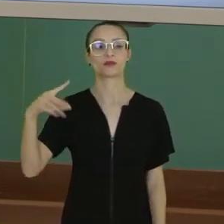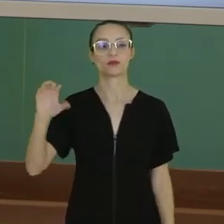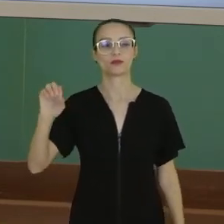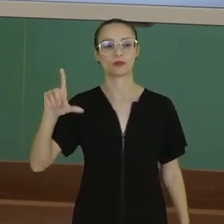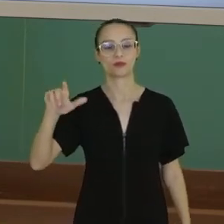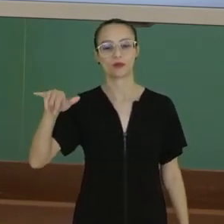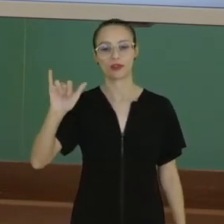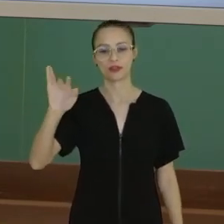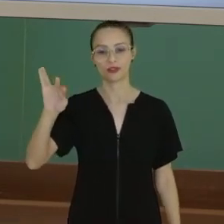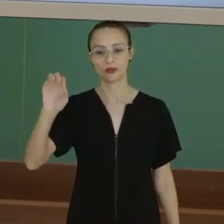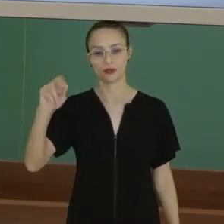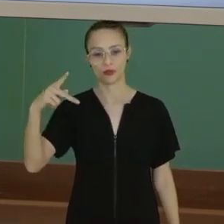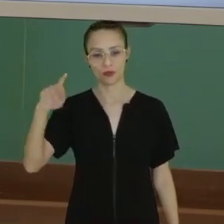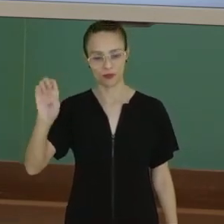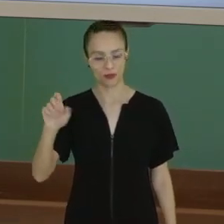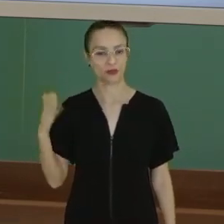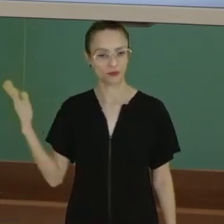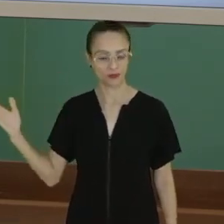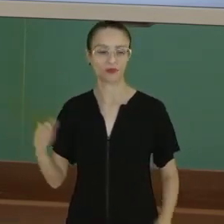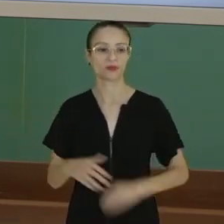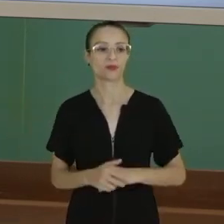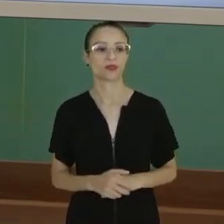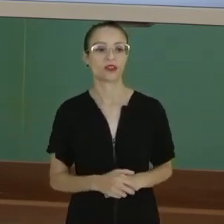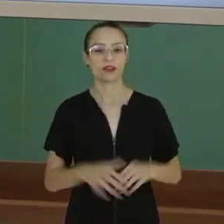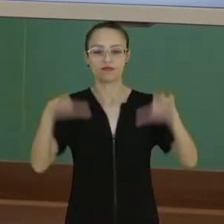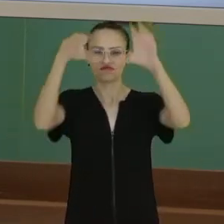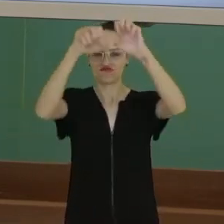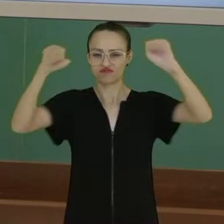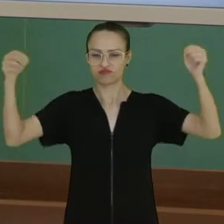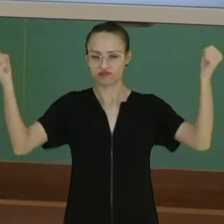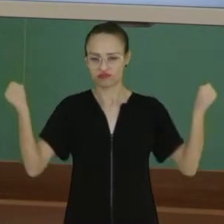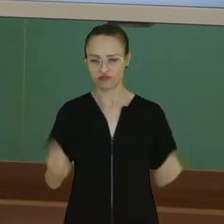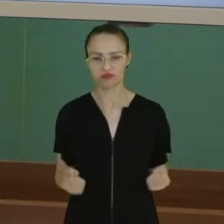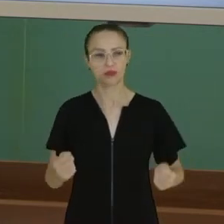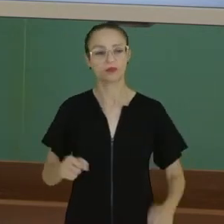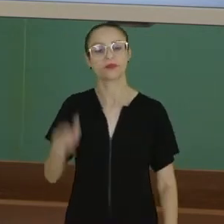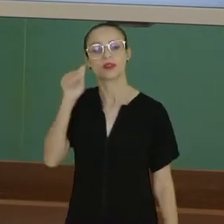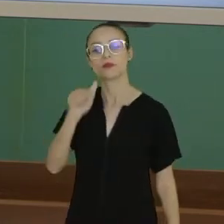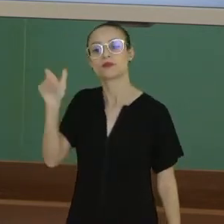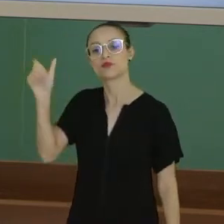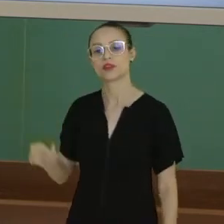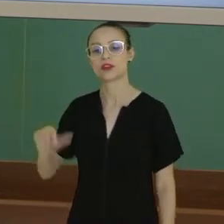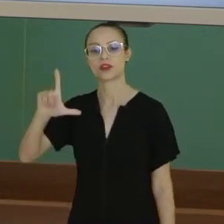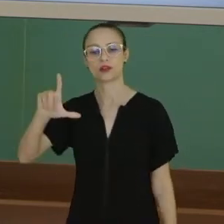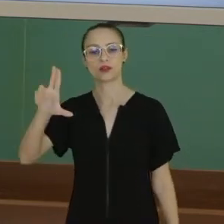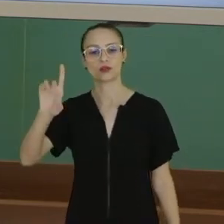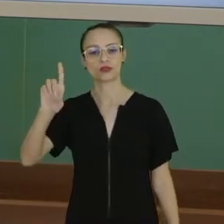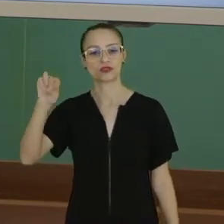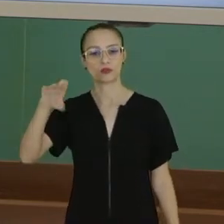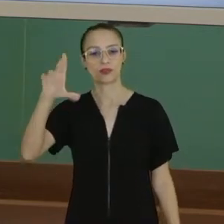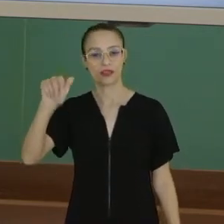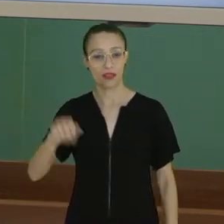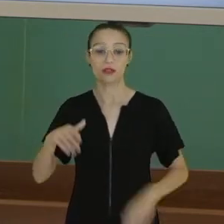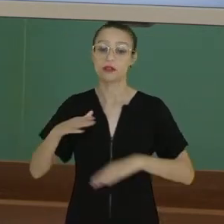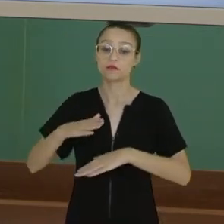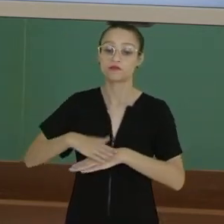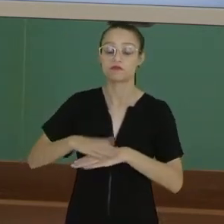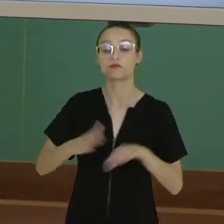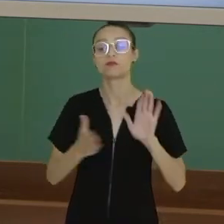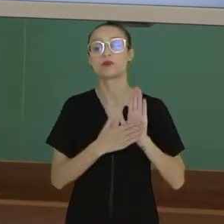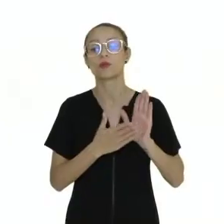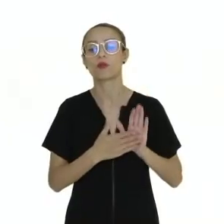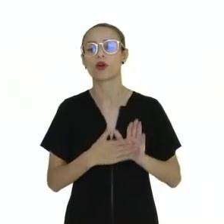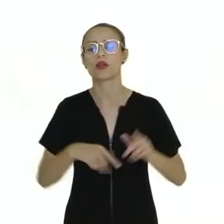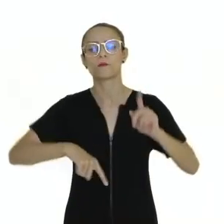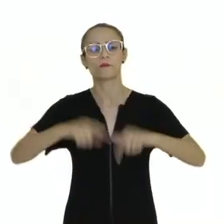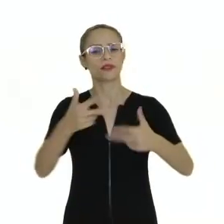participativa é essa aqui, o Politope, né? Uma obra da Ludmilla Rodrigues, que ela propõe o quê? Com materiais leves, traz